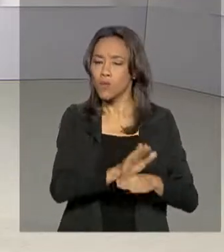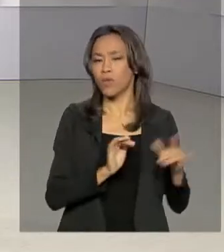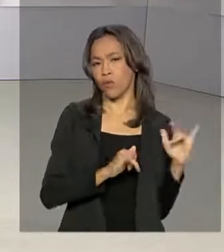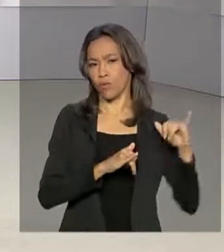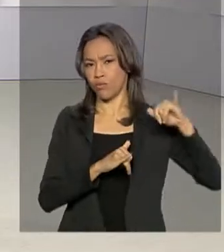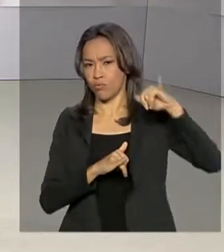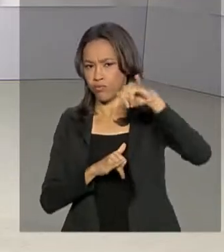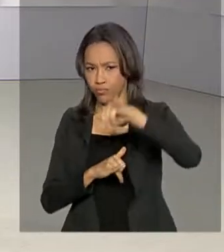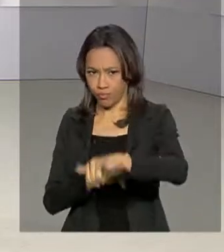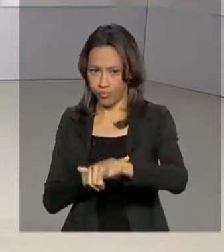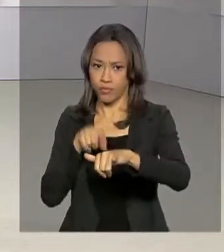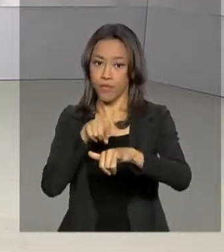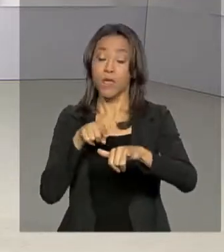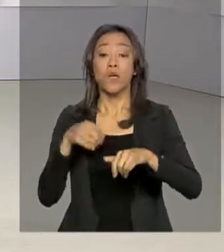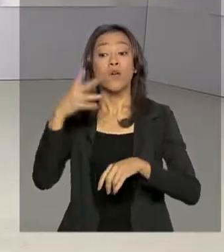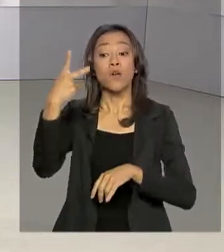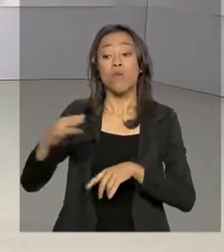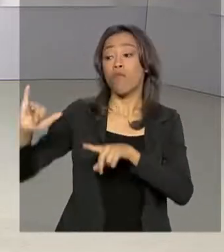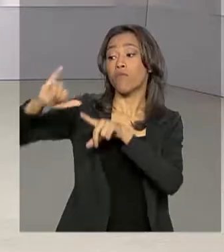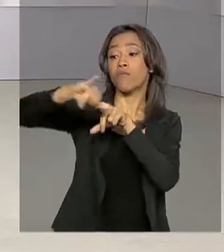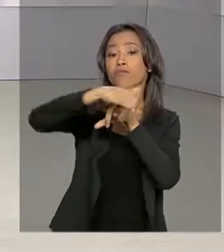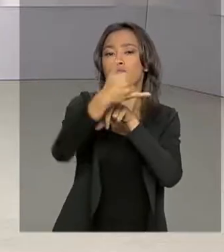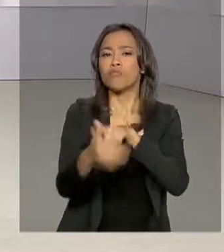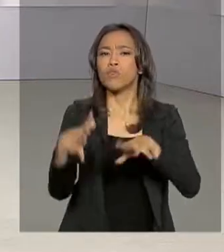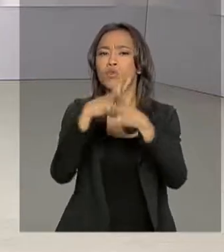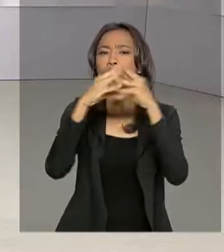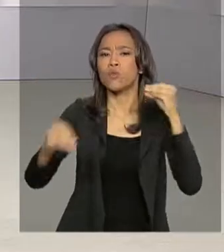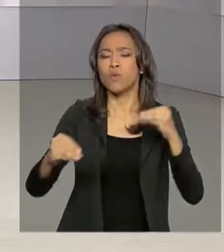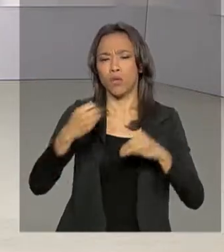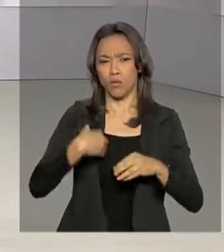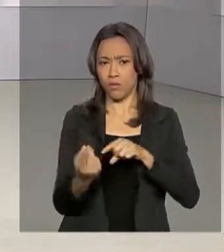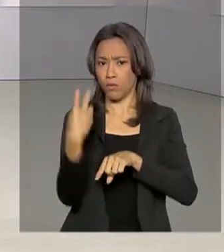Brasileira. O avião chileno desapareceu na noite da última segunda-feira.